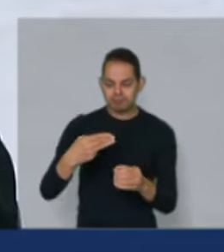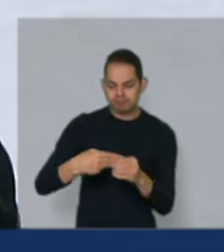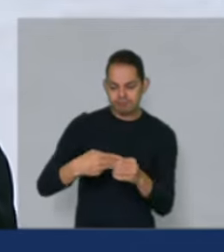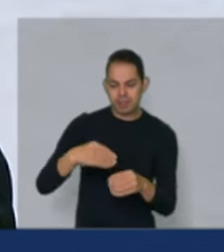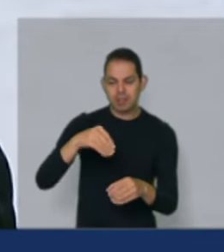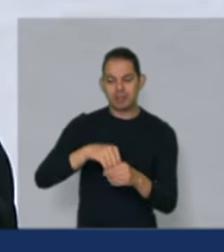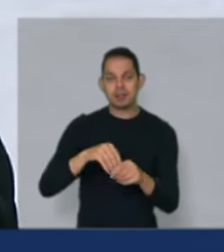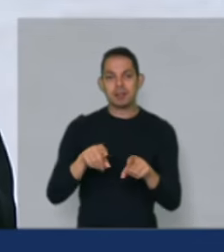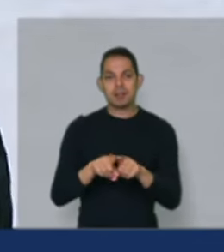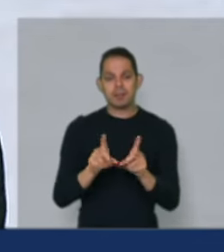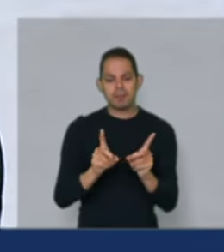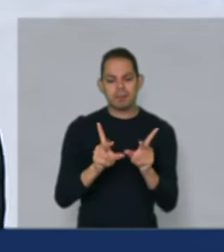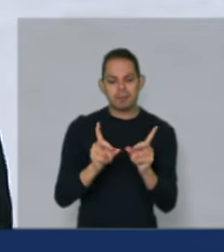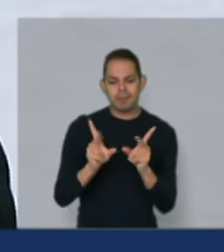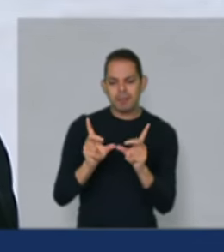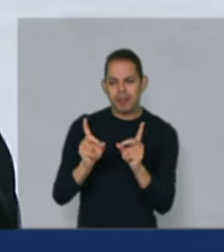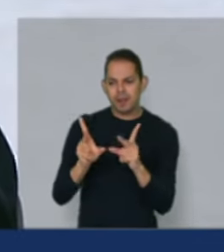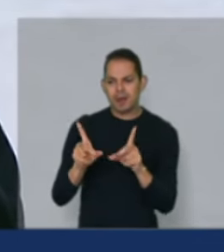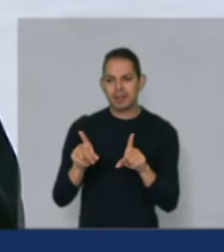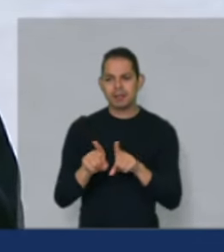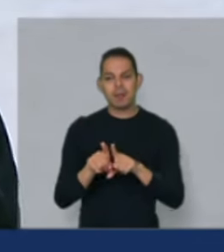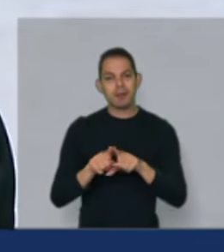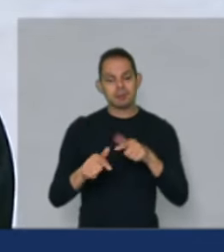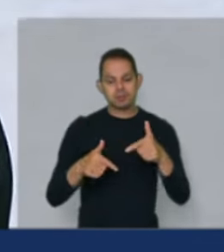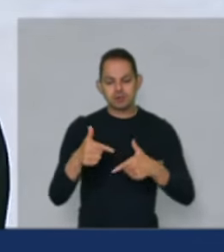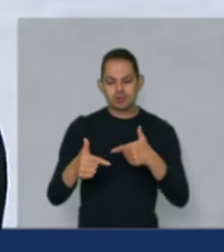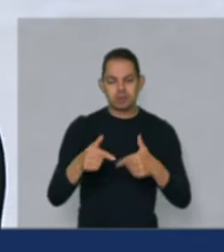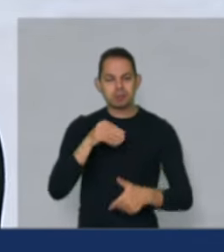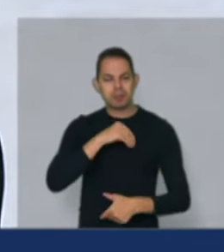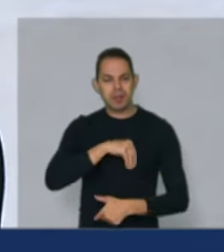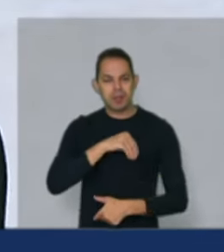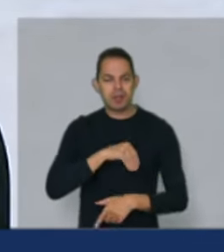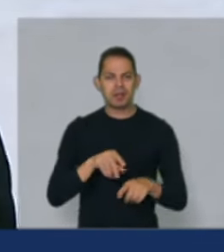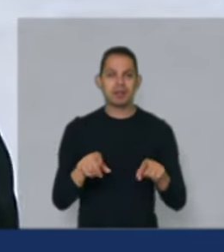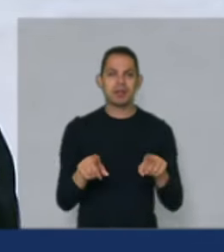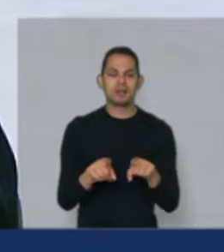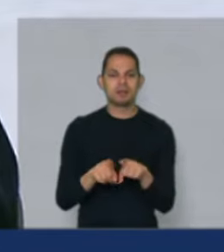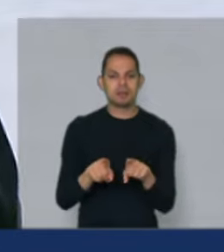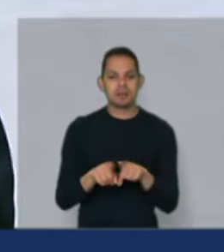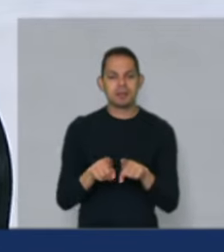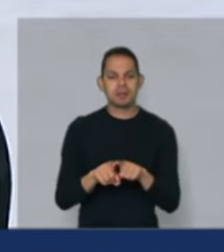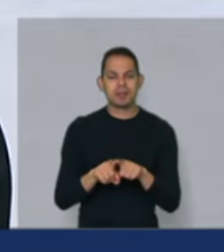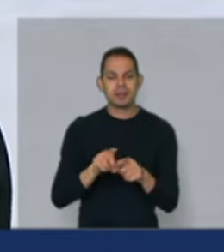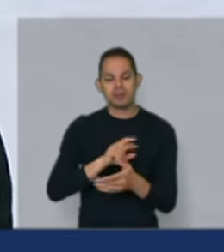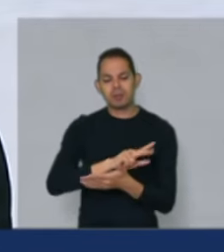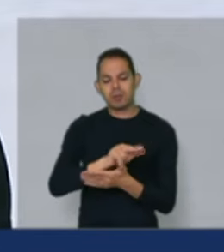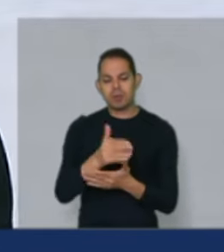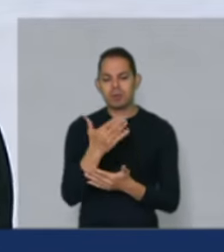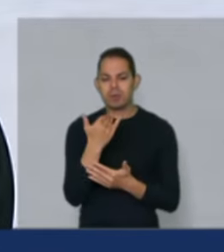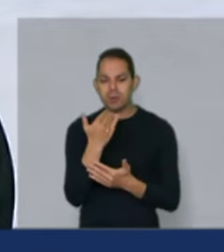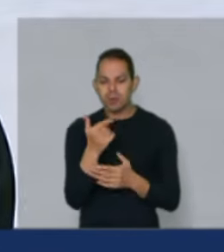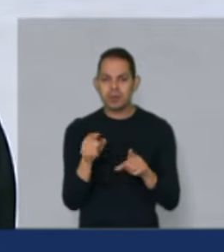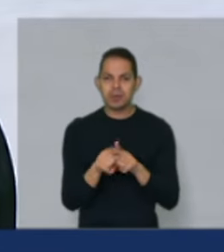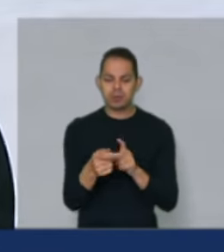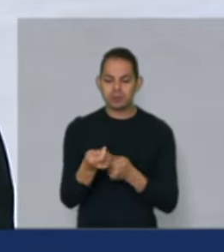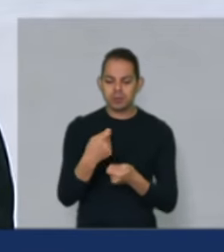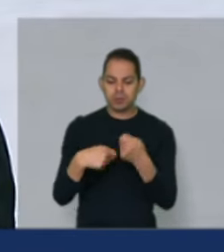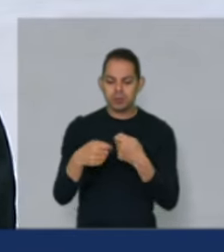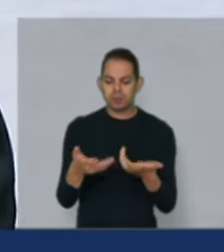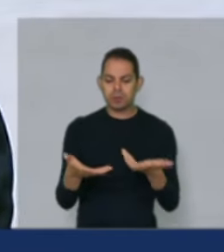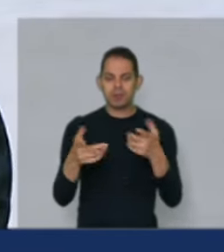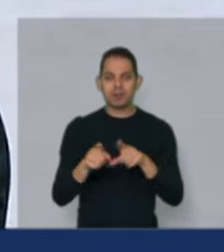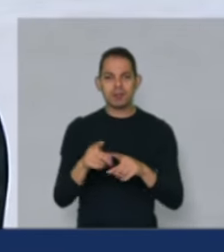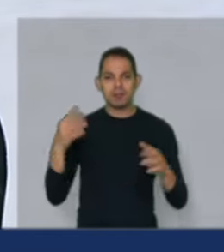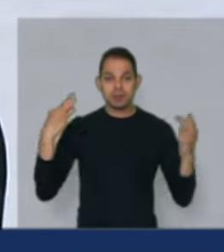renda aferida, do emprego, das atividades alimentares, do aquecimento da economia, do turismo rural,